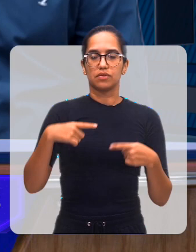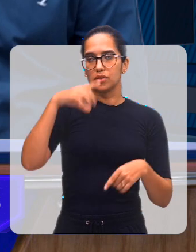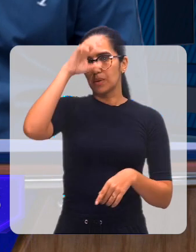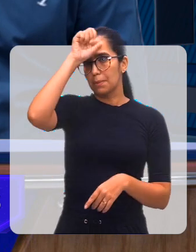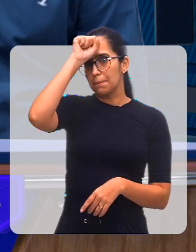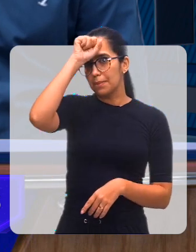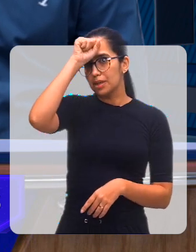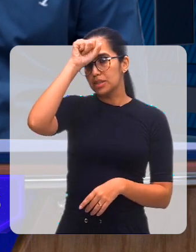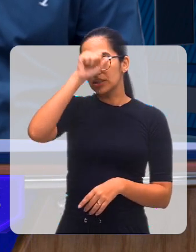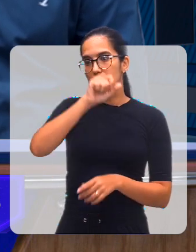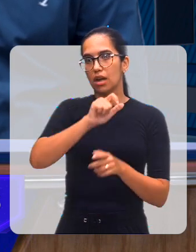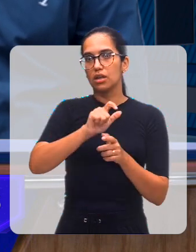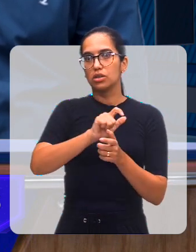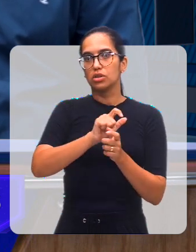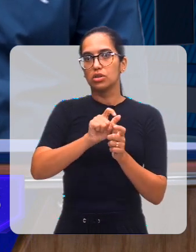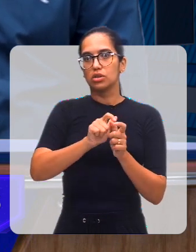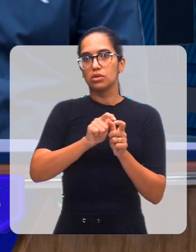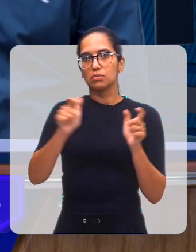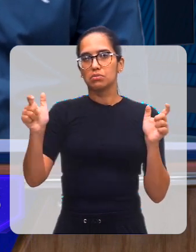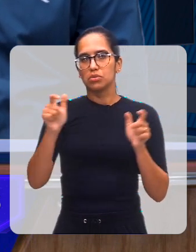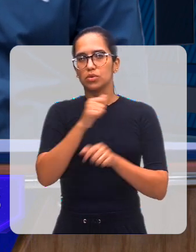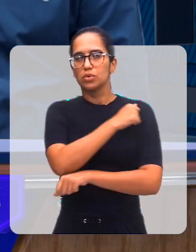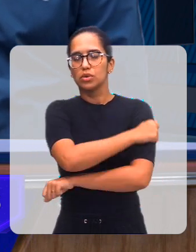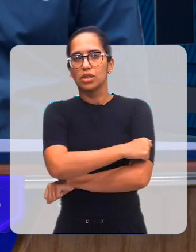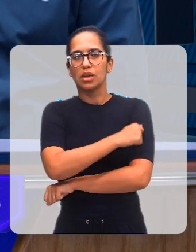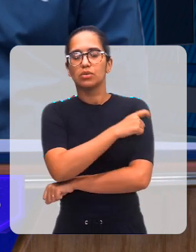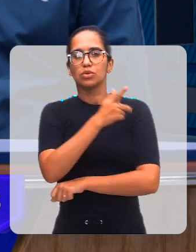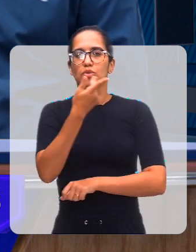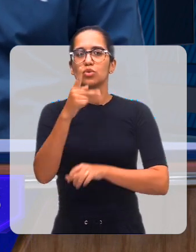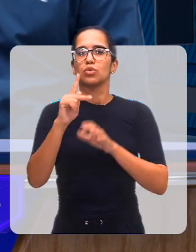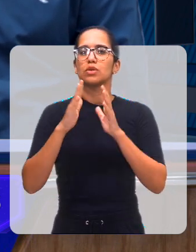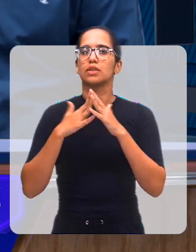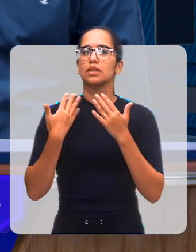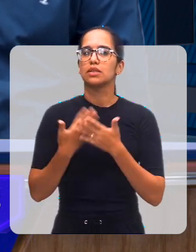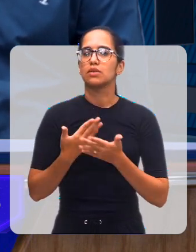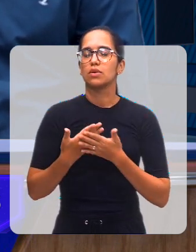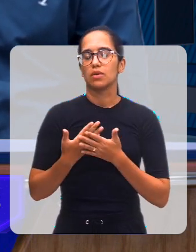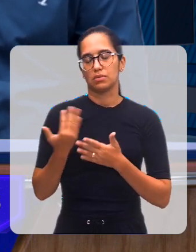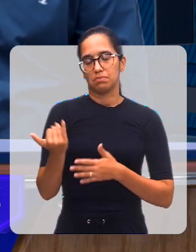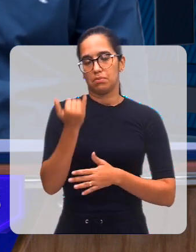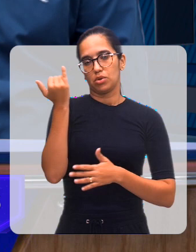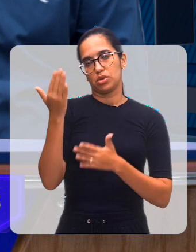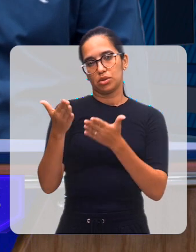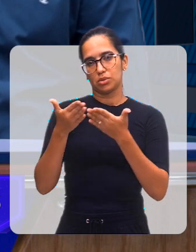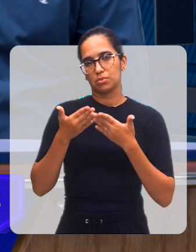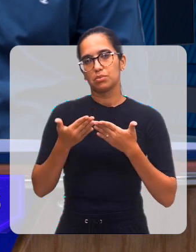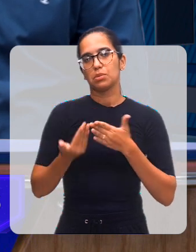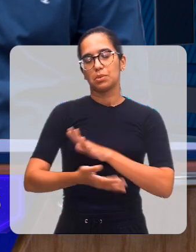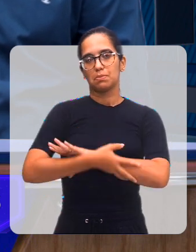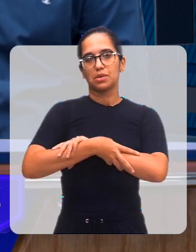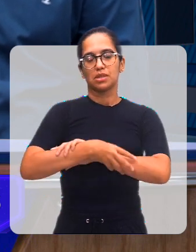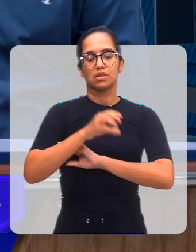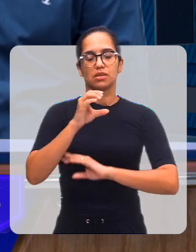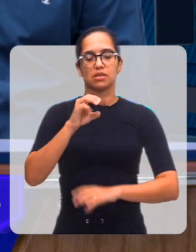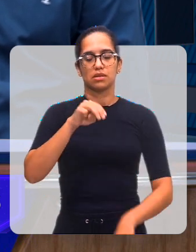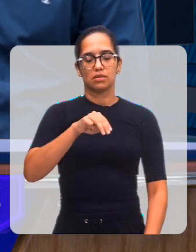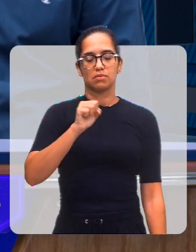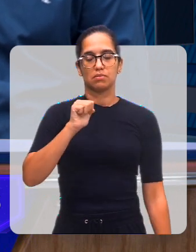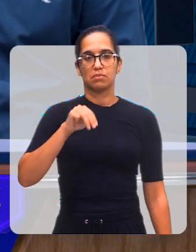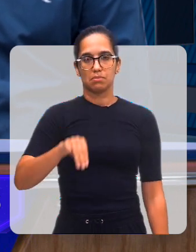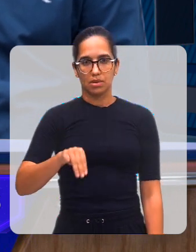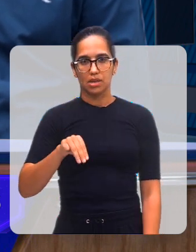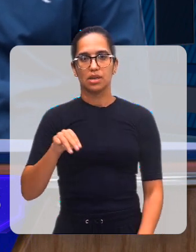aprendizagem dos alunos da sua escola, nada melhor do que procurar o CEMAN. Nada melhor do que procurar